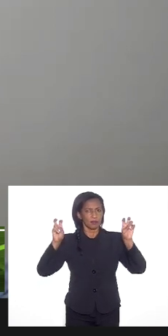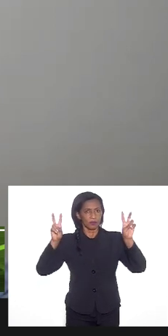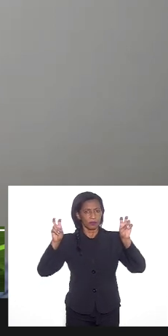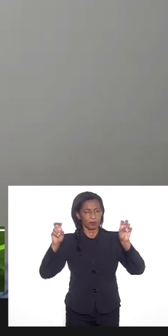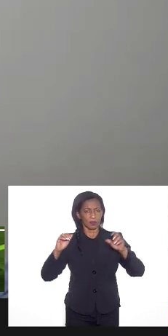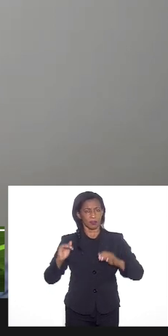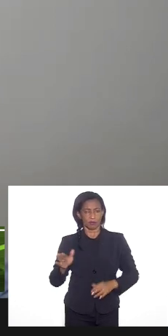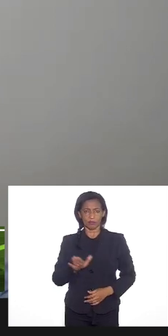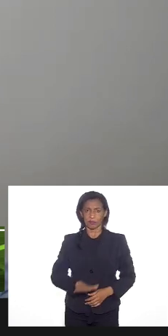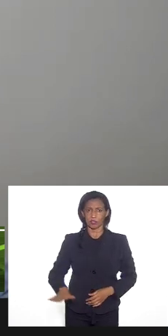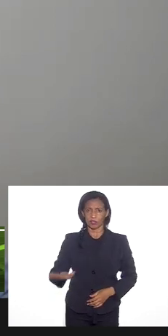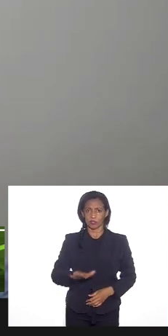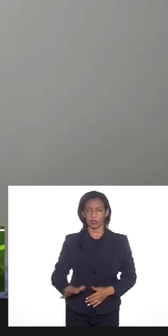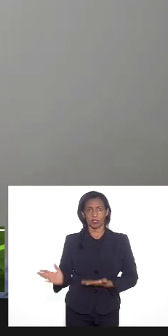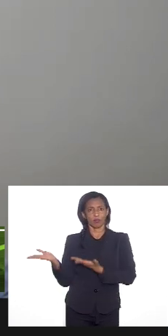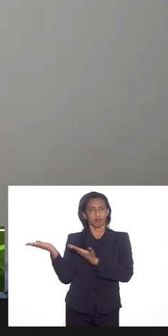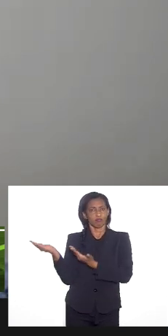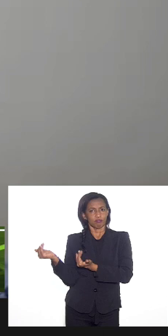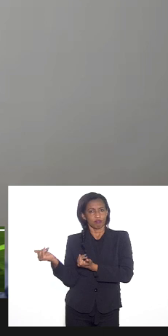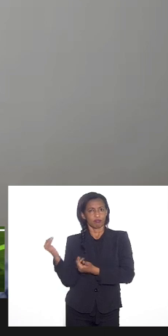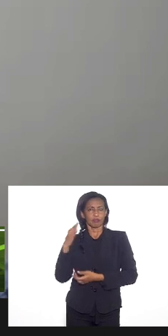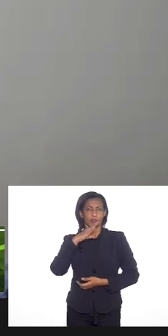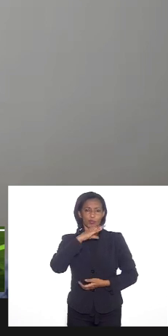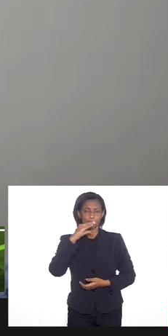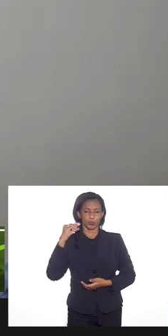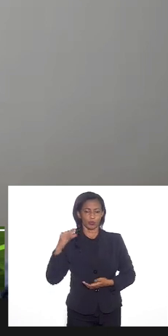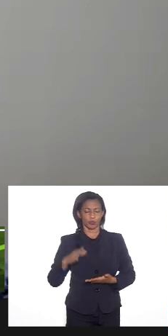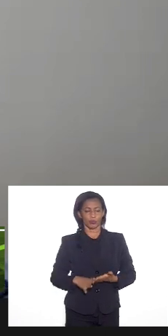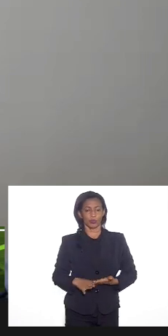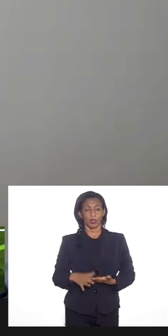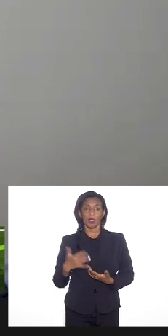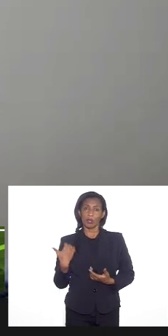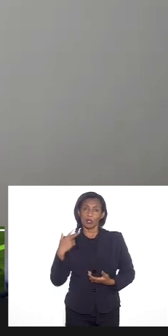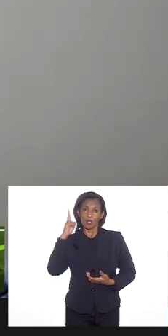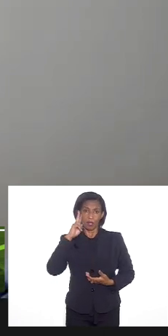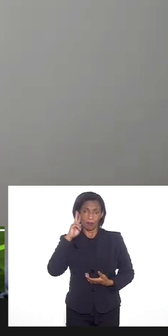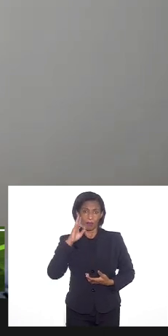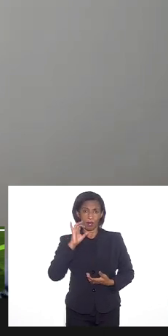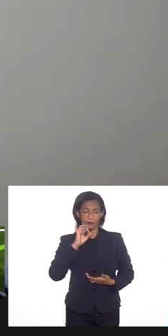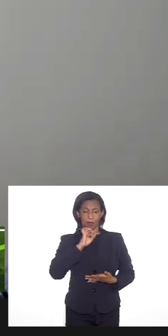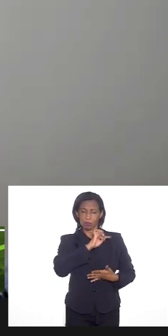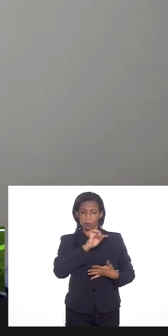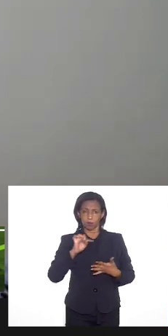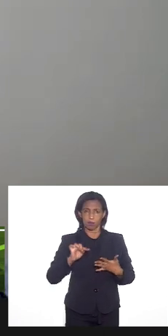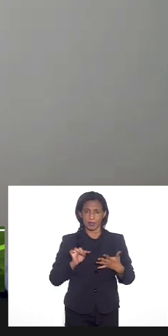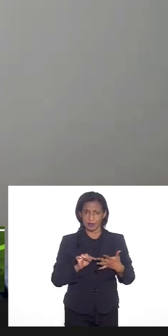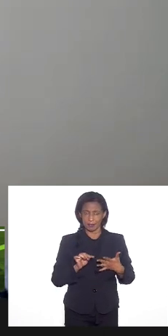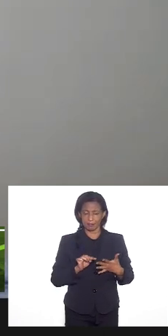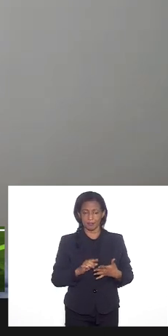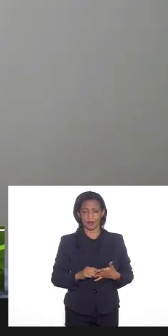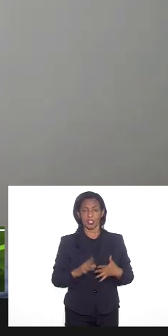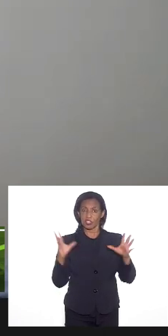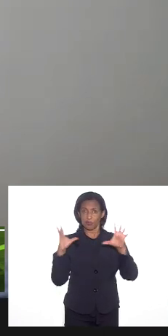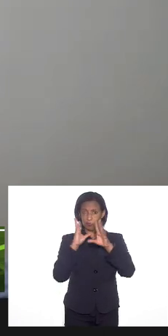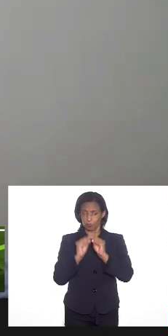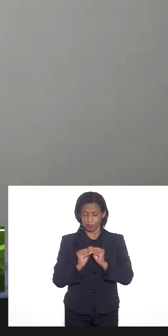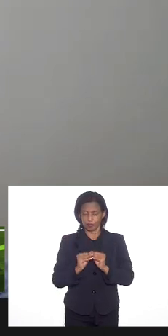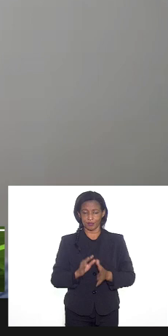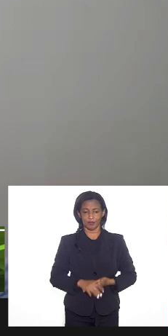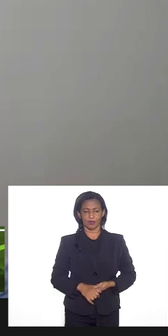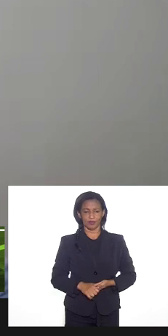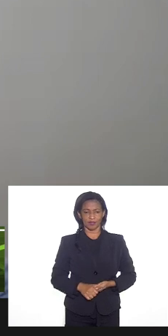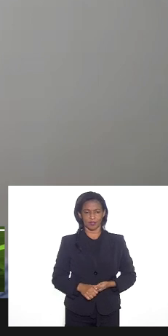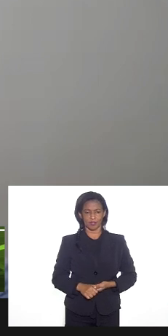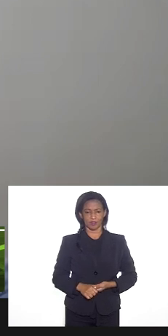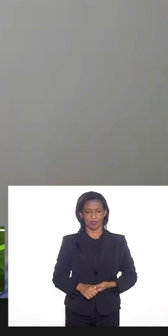crianças adolescentes e jovens queria ressaltar esse aspecto e queria deputada Marta Rocha e já vou concluir eu